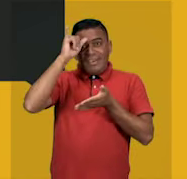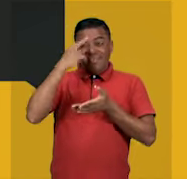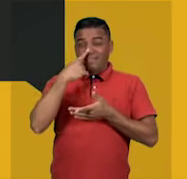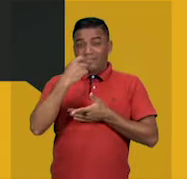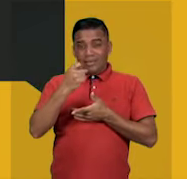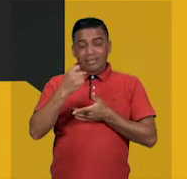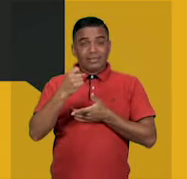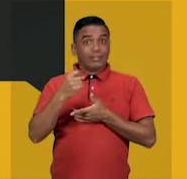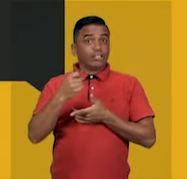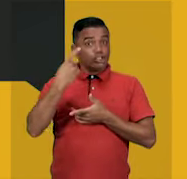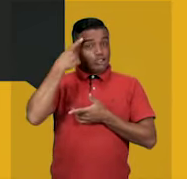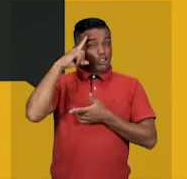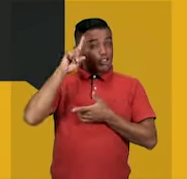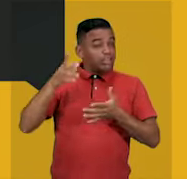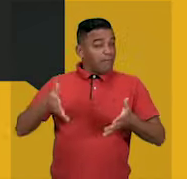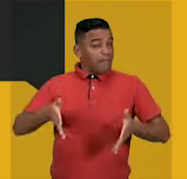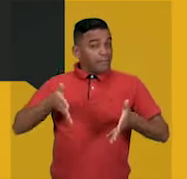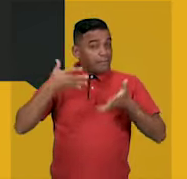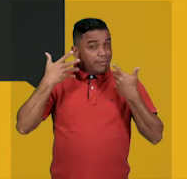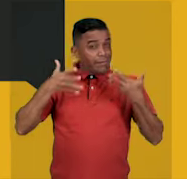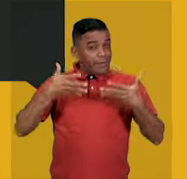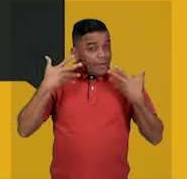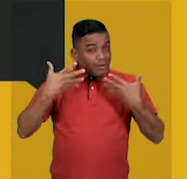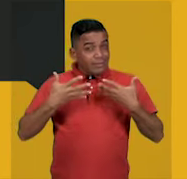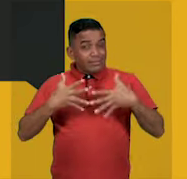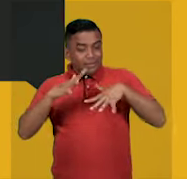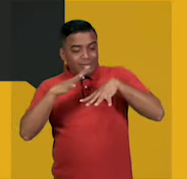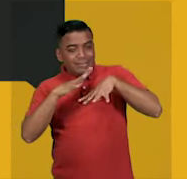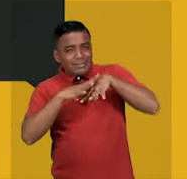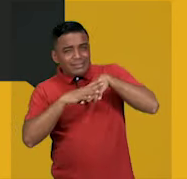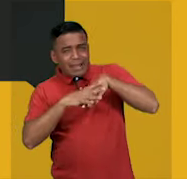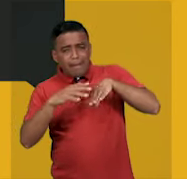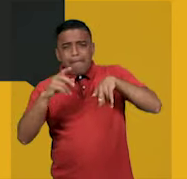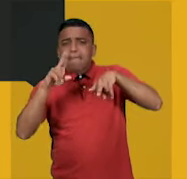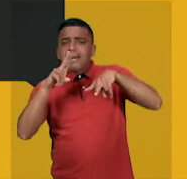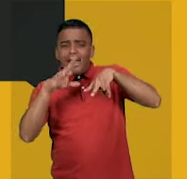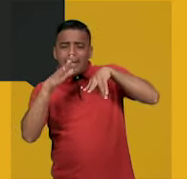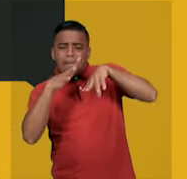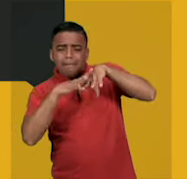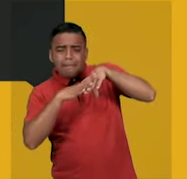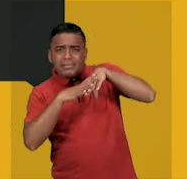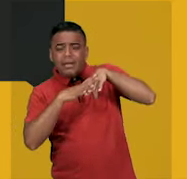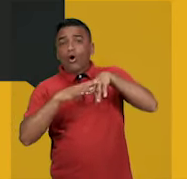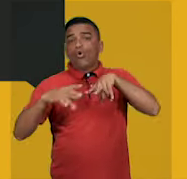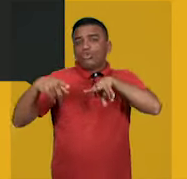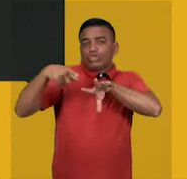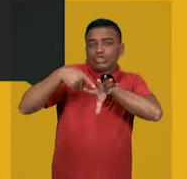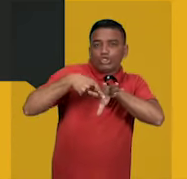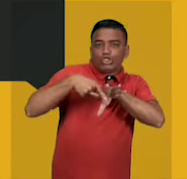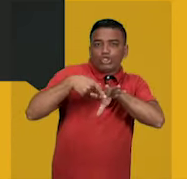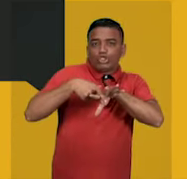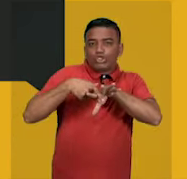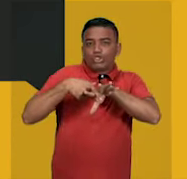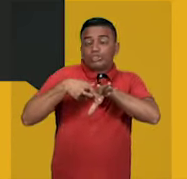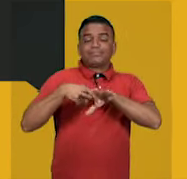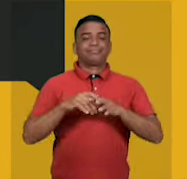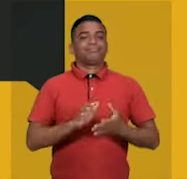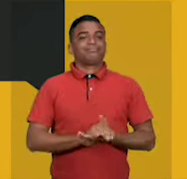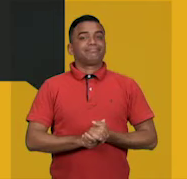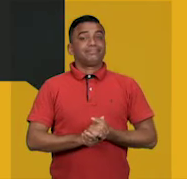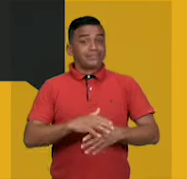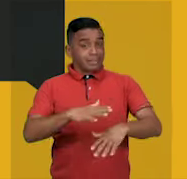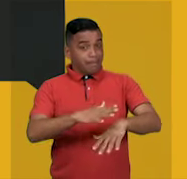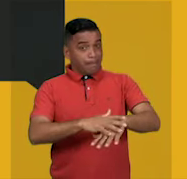preferências a sandálias ou chinelos. Além desses cuidados, a higiene das mãos é importante para a